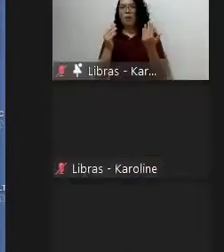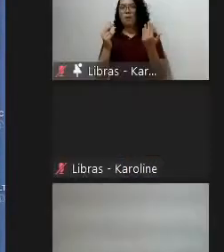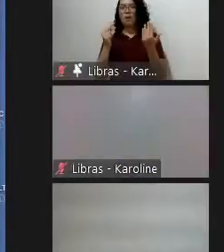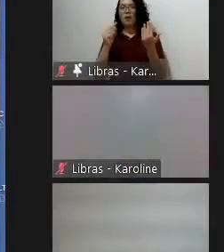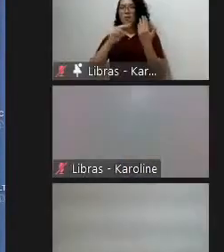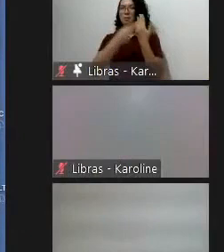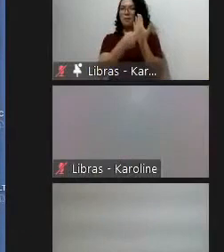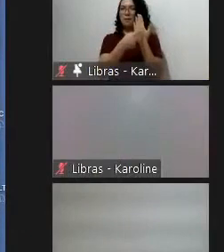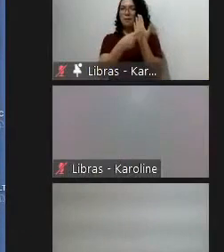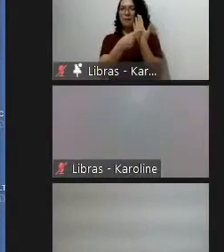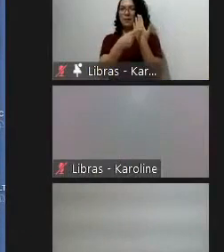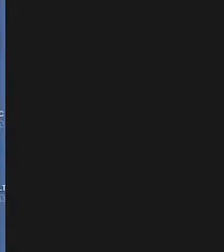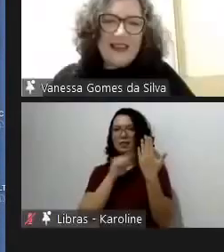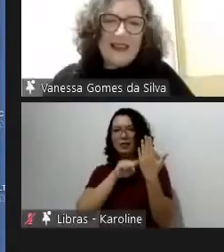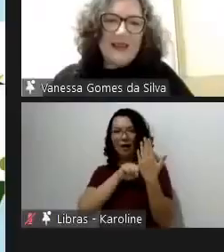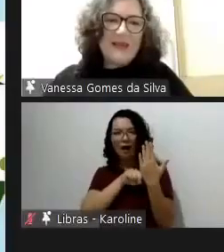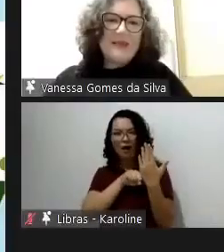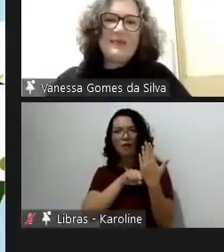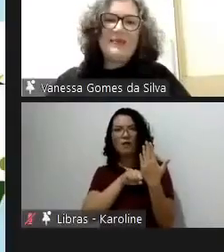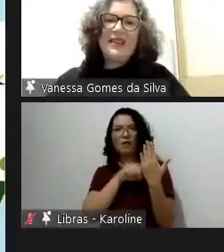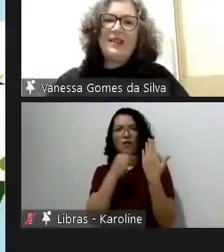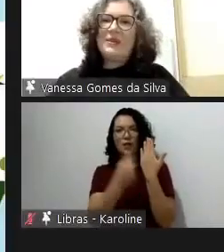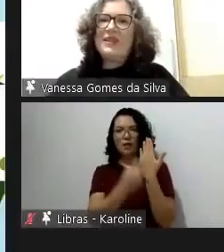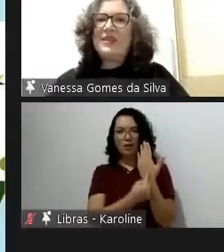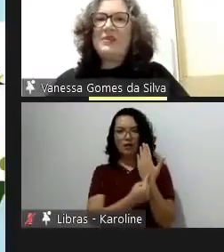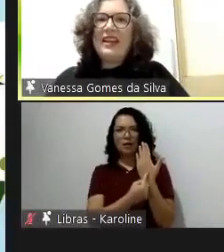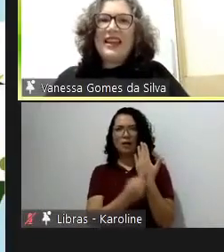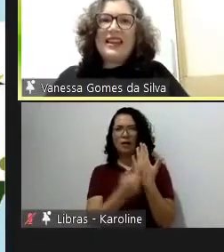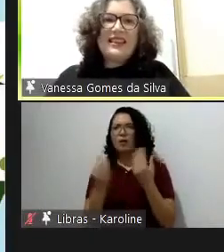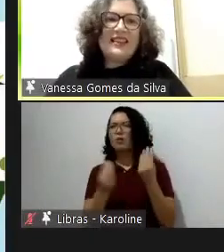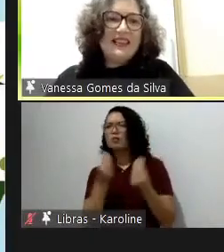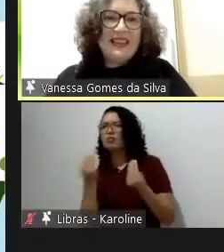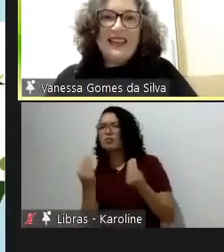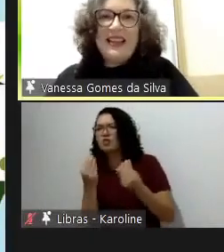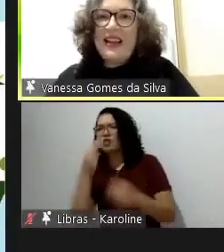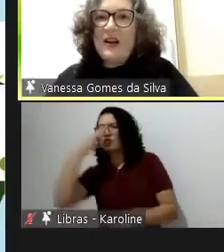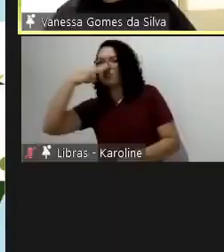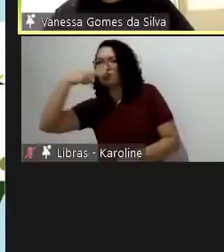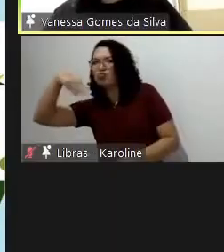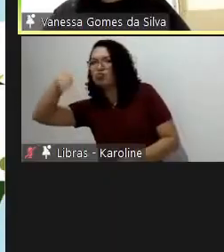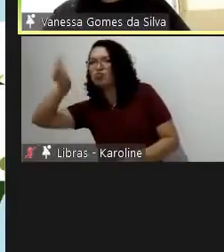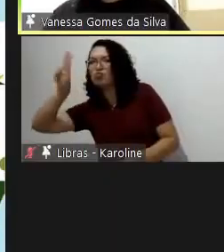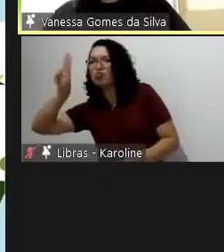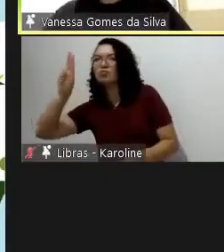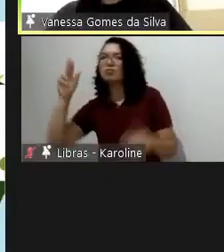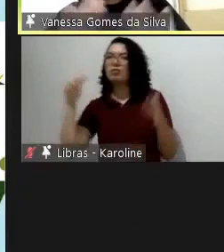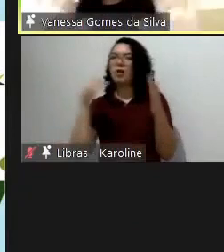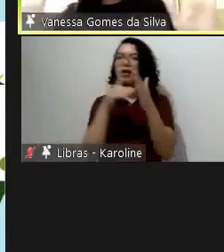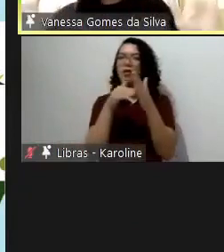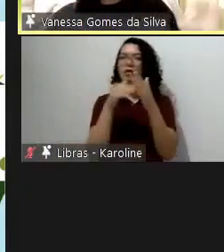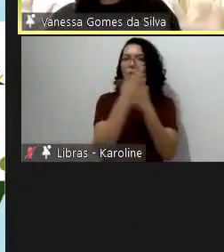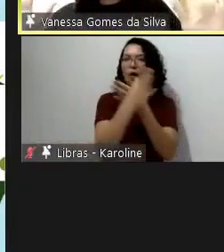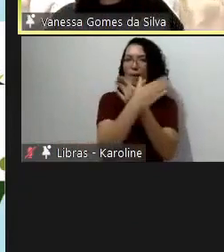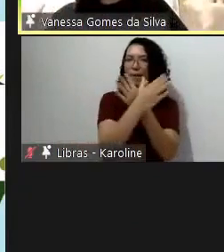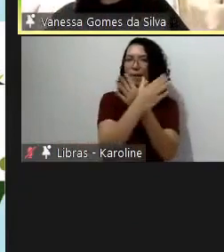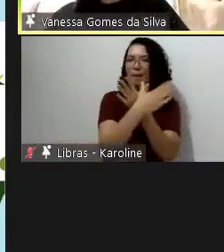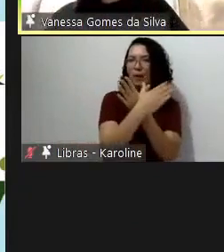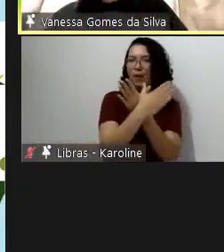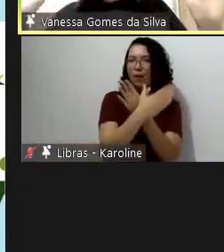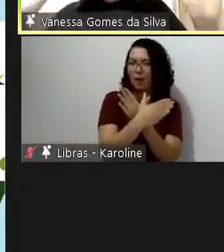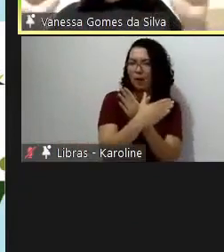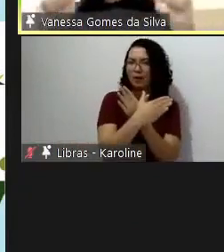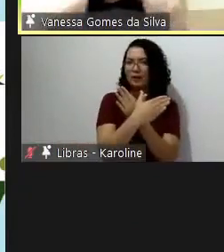muito bem-vinda. Com você a palavra. Muito obrigada, Cláudia. Está conseguindo ver bem a tela?